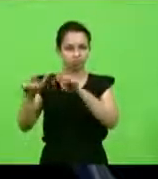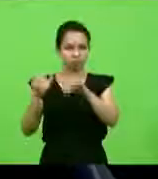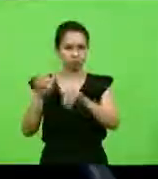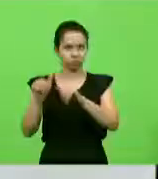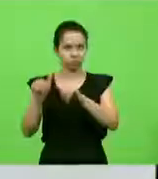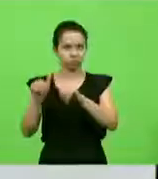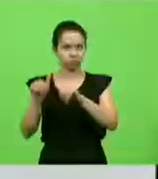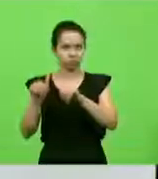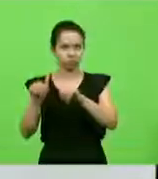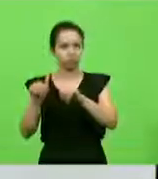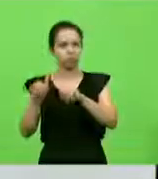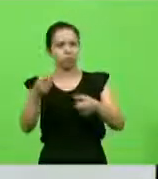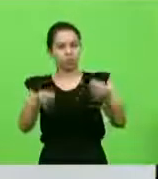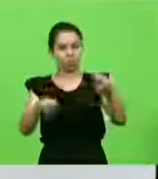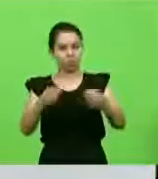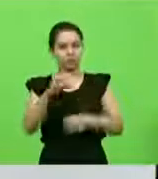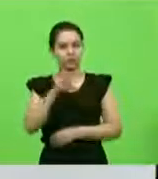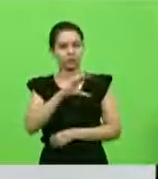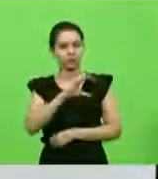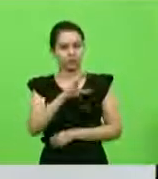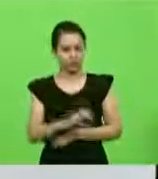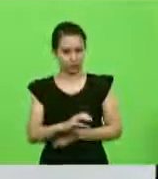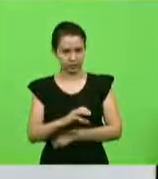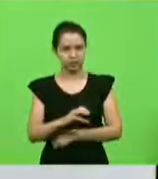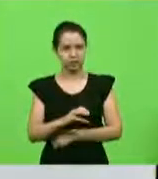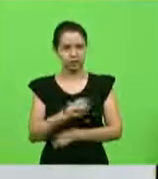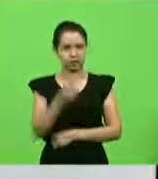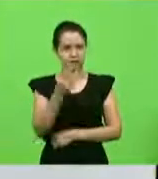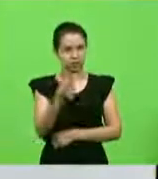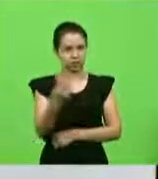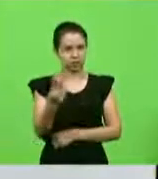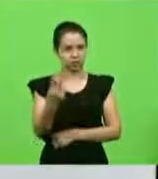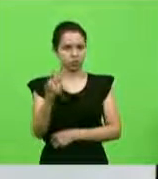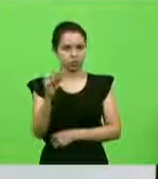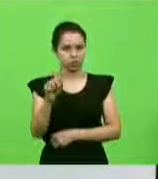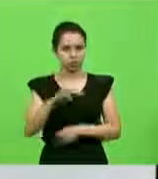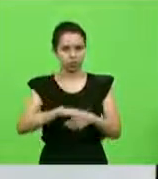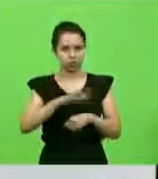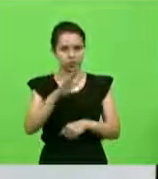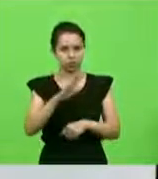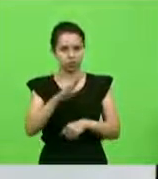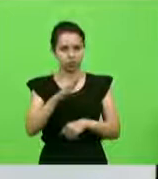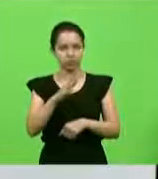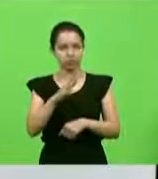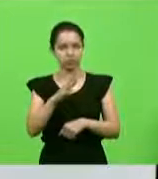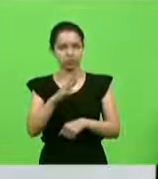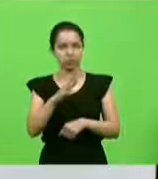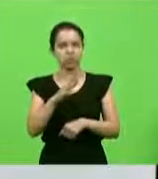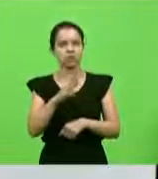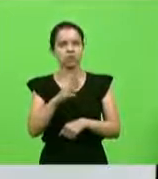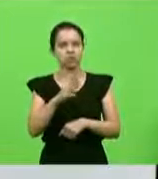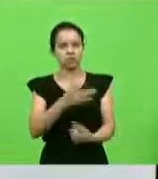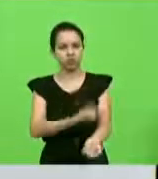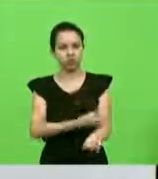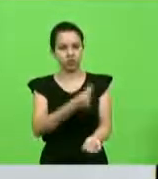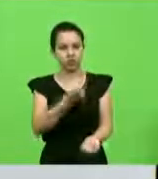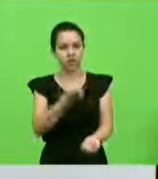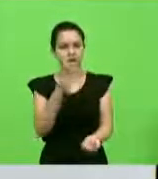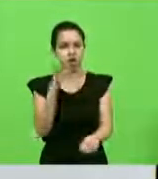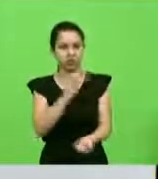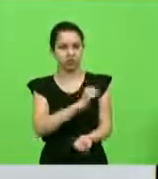Isso daqui dá mais de 32 mil testes rápidos de Covid. Esse dinheiro aqui não